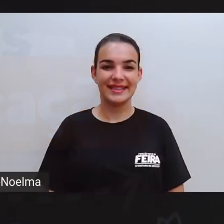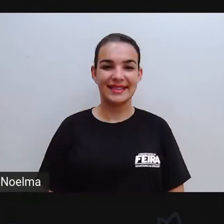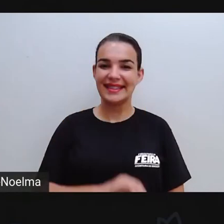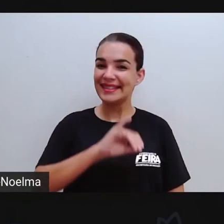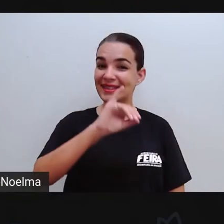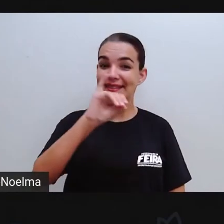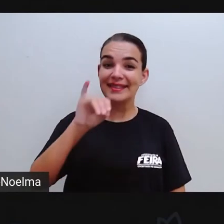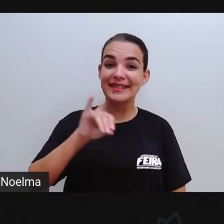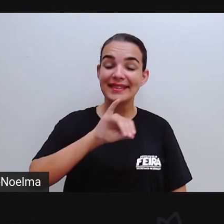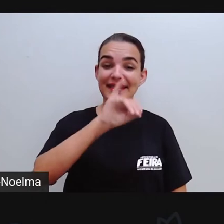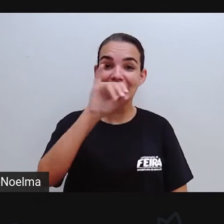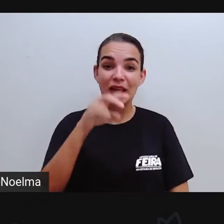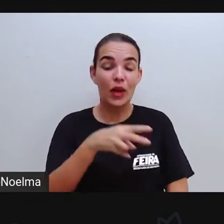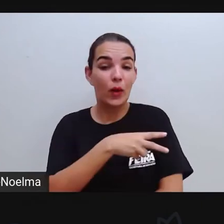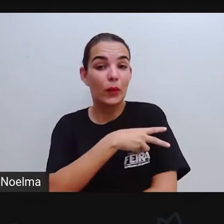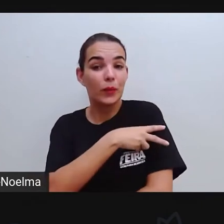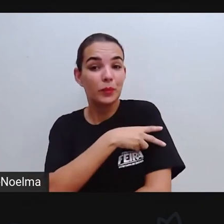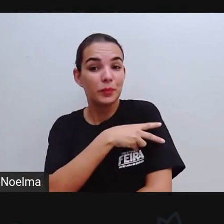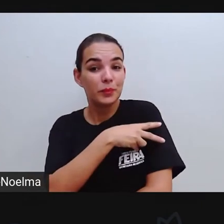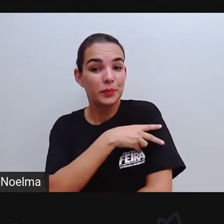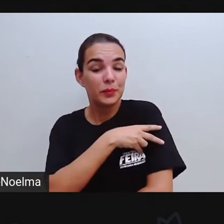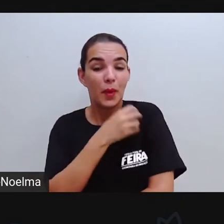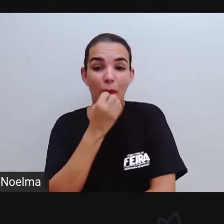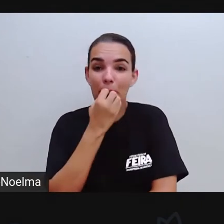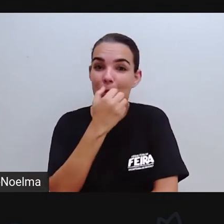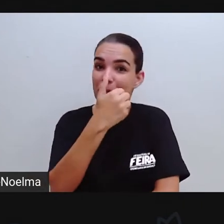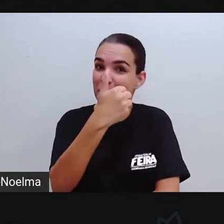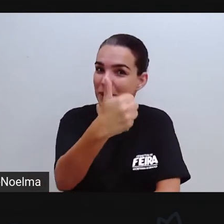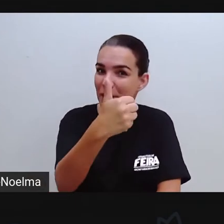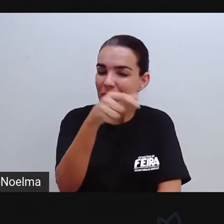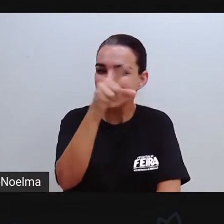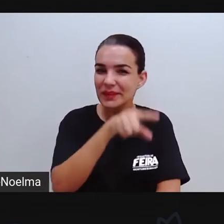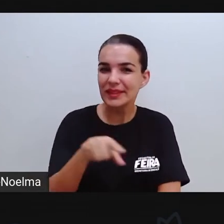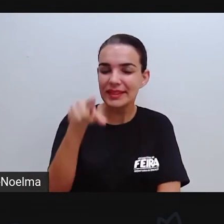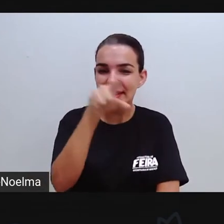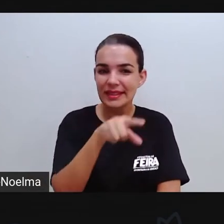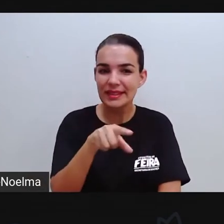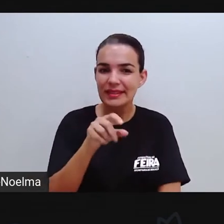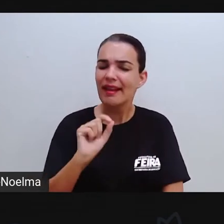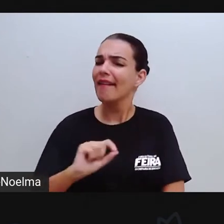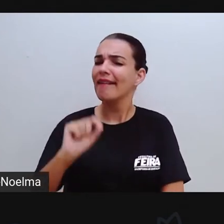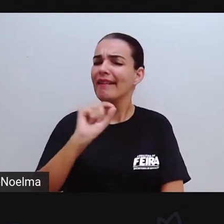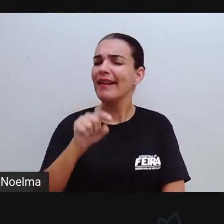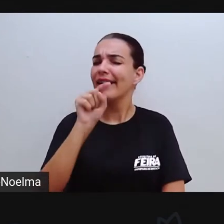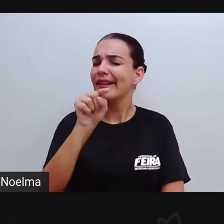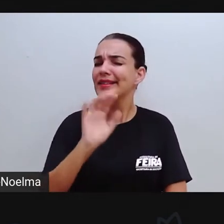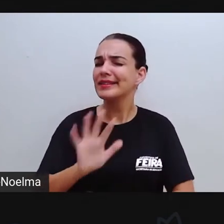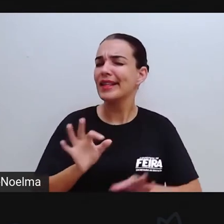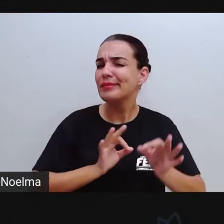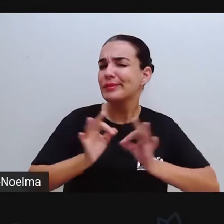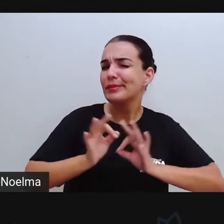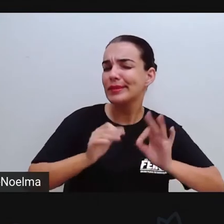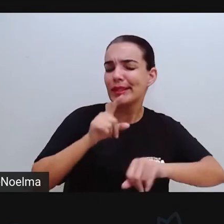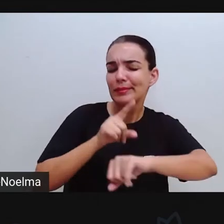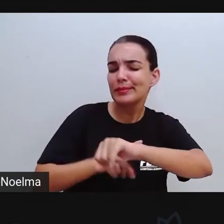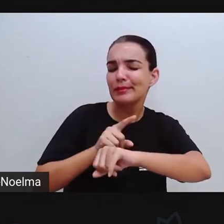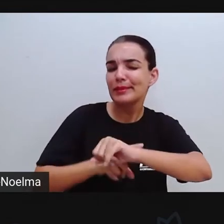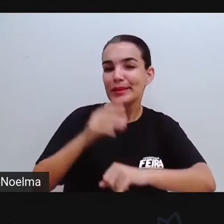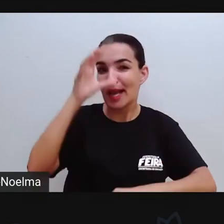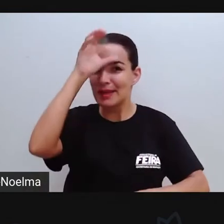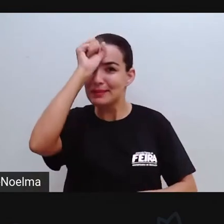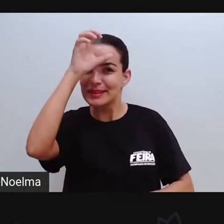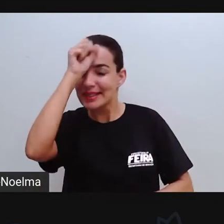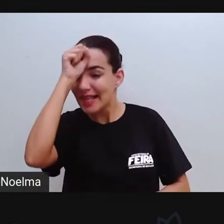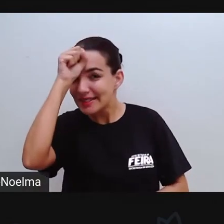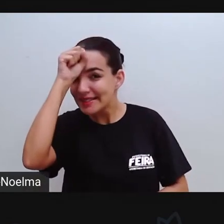Olá, segundo ano, como estão meus amores? Então, quem aí está preparado para mais um momento de muita